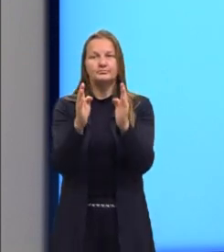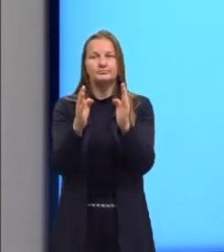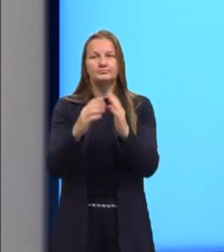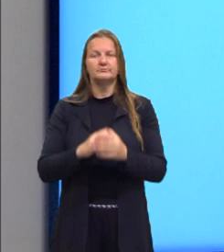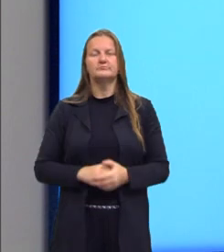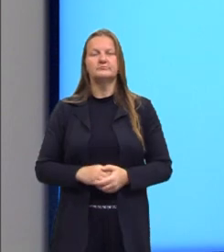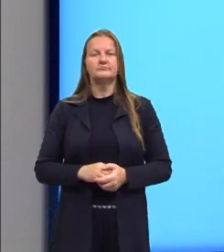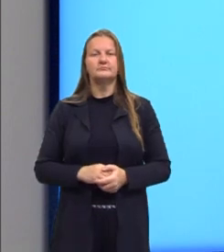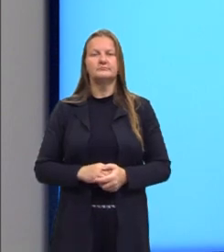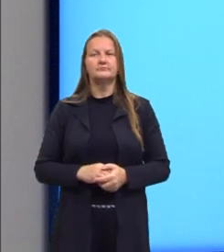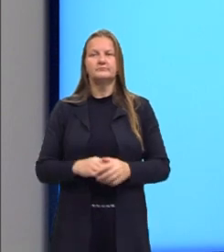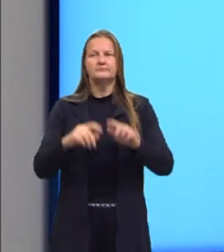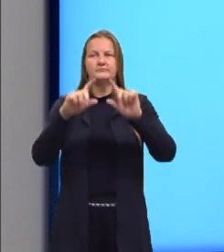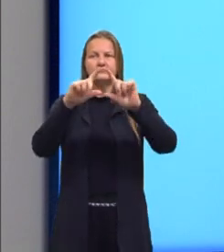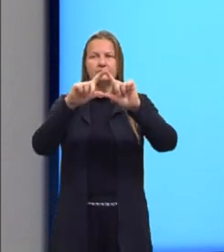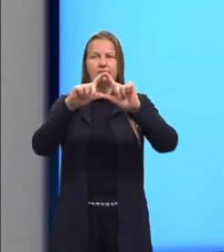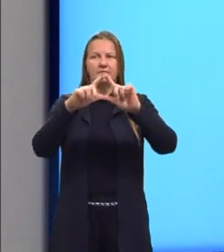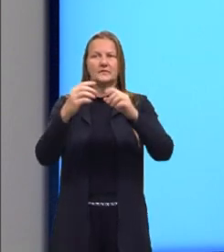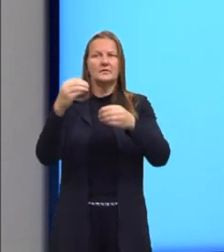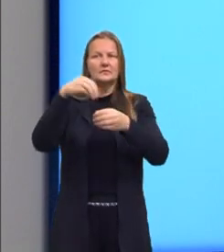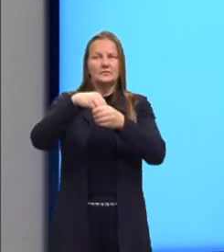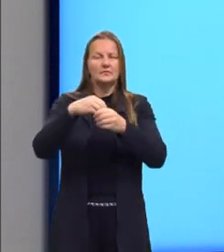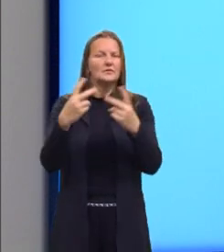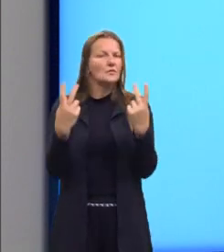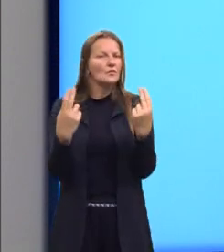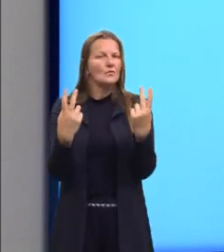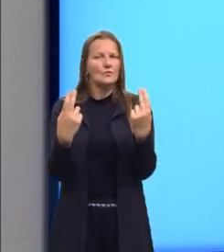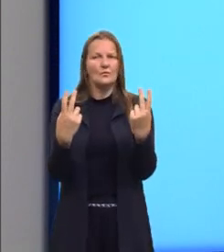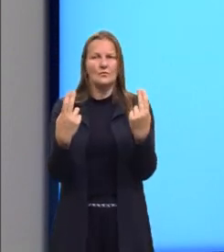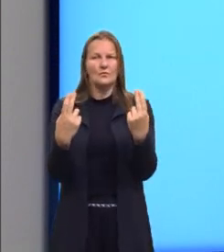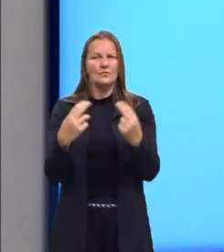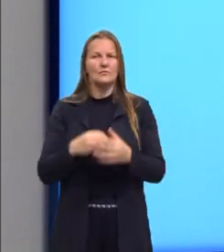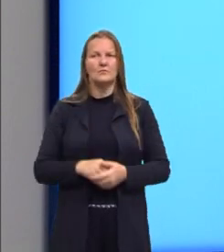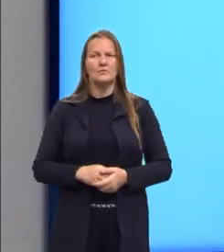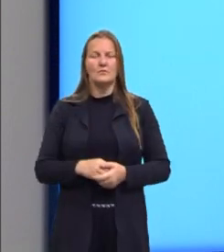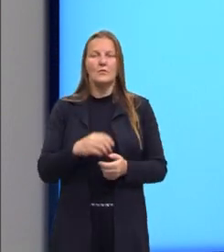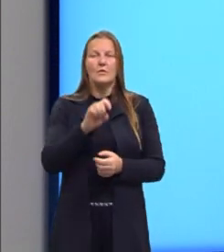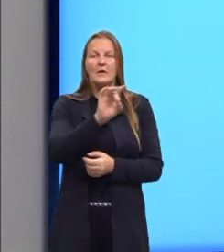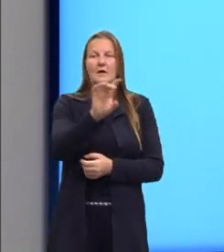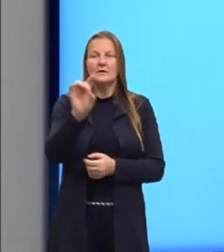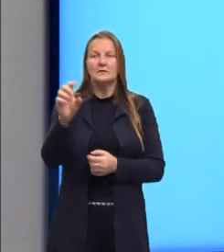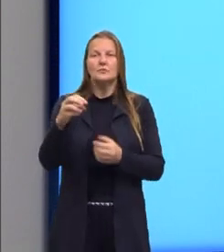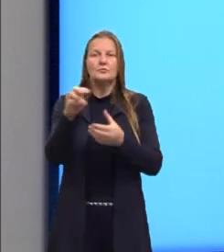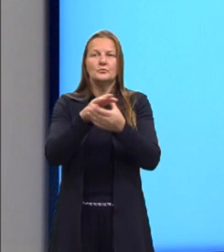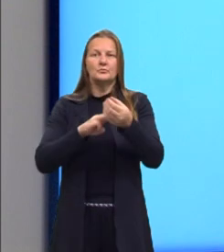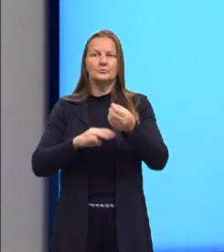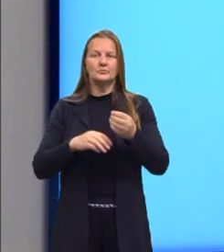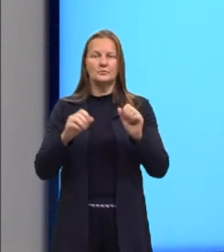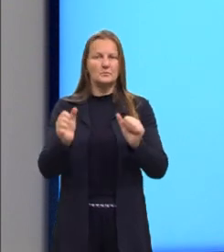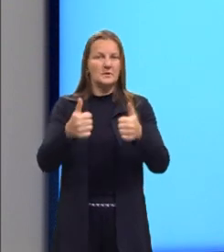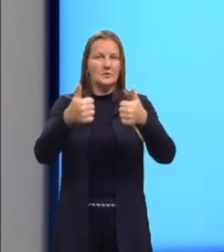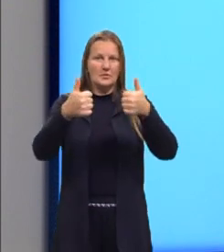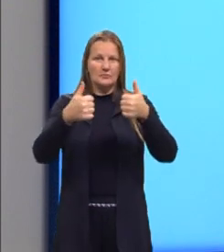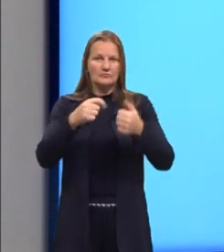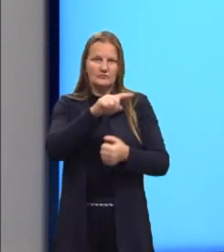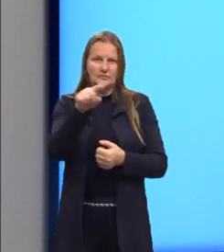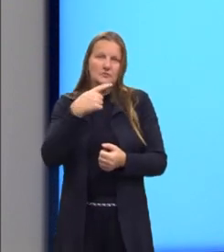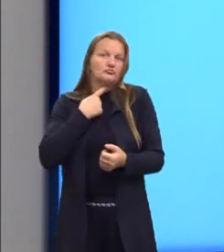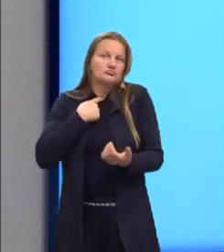dentro da raiz, mas o resultado é o mesmo, tá? Vai da forma como vocês preferem calcular.